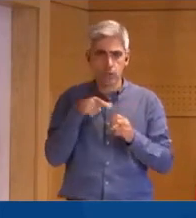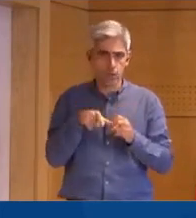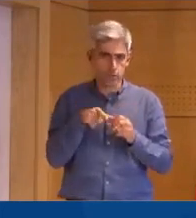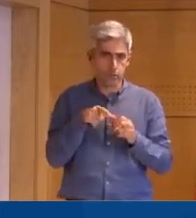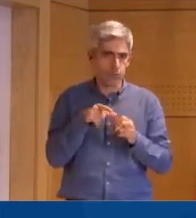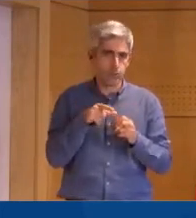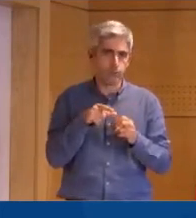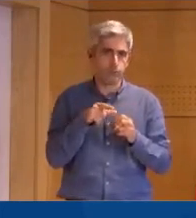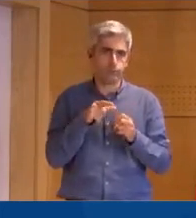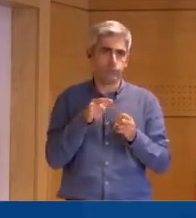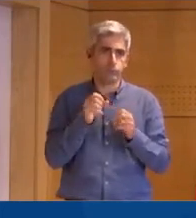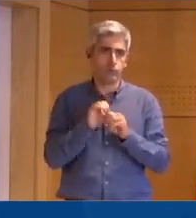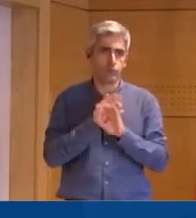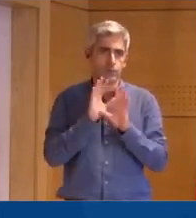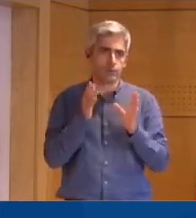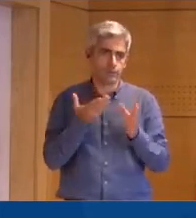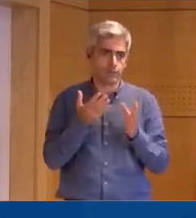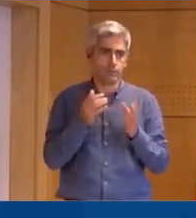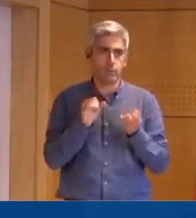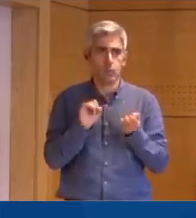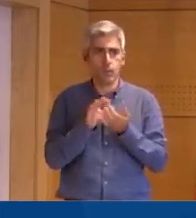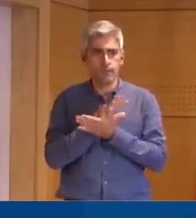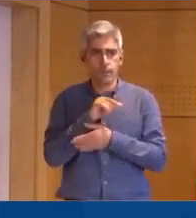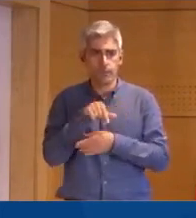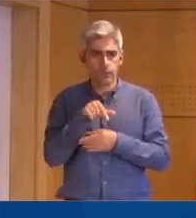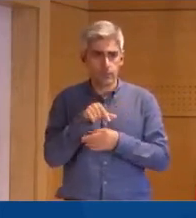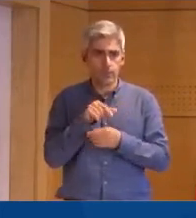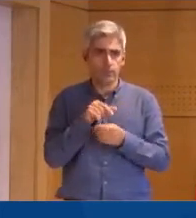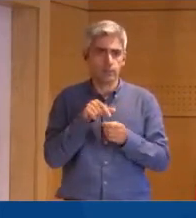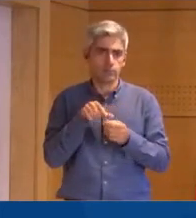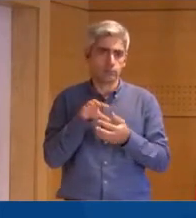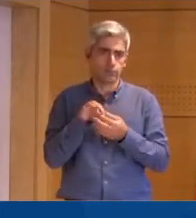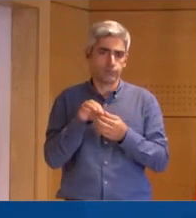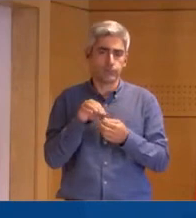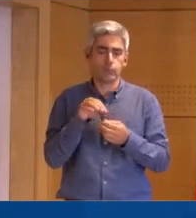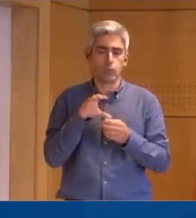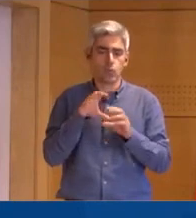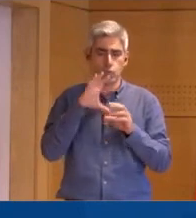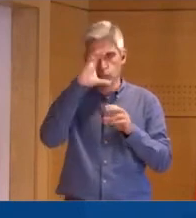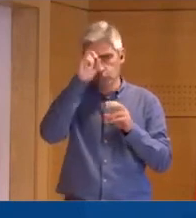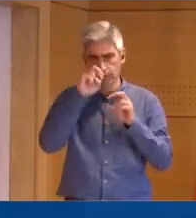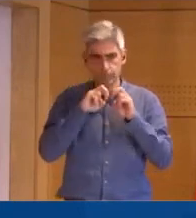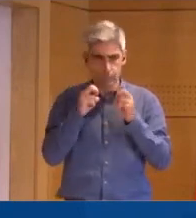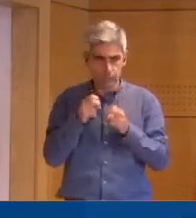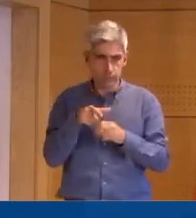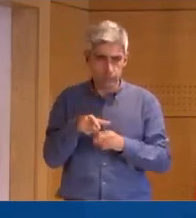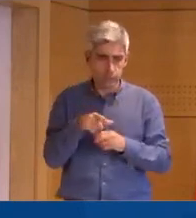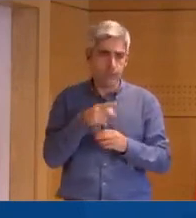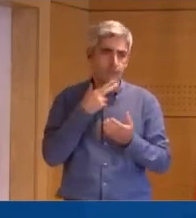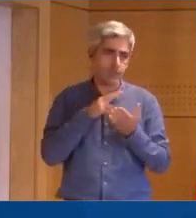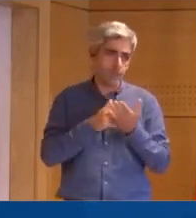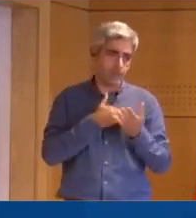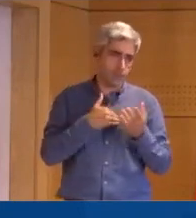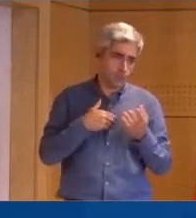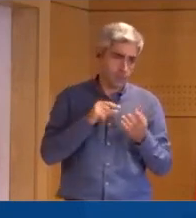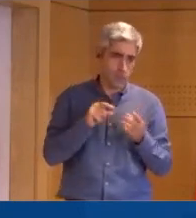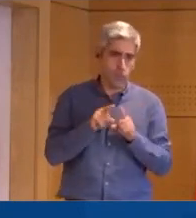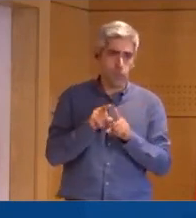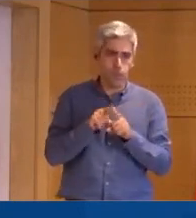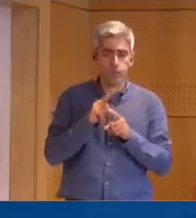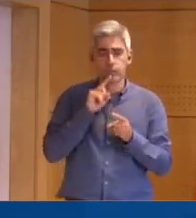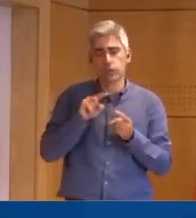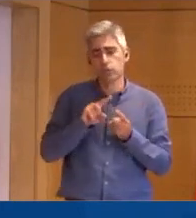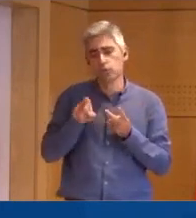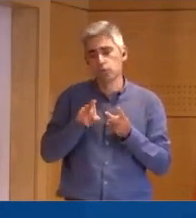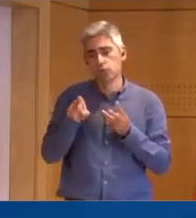tipicamente objeto de esclarecimentos na conferência de imprensa do Conselho de Ministros. E isso é verdade para as questões da saúde, é também verdade, obviamente,